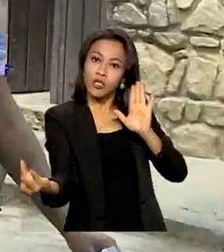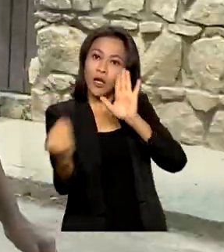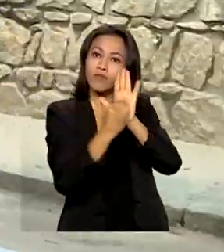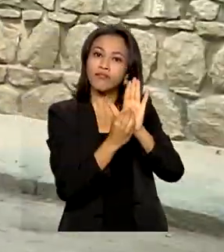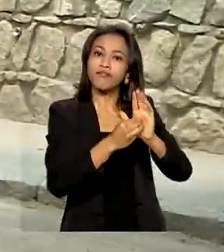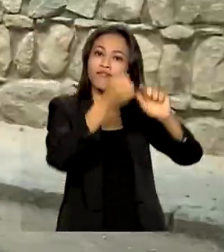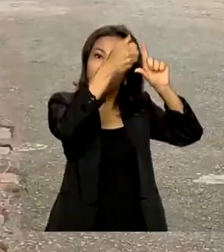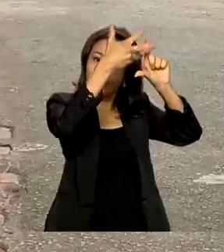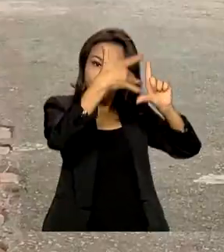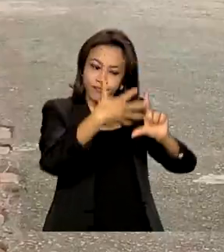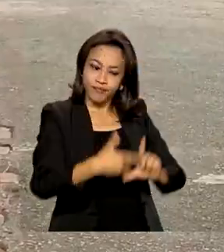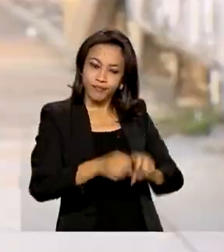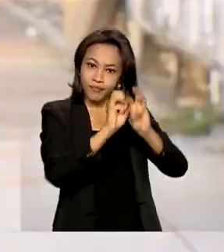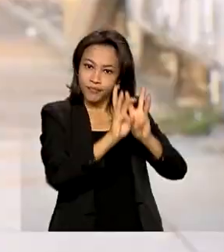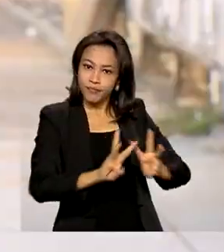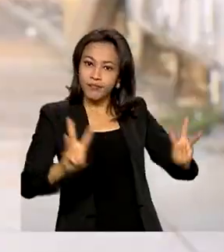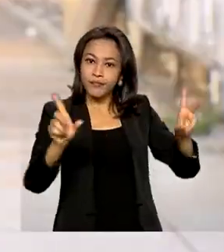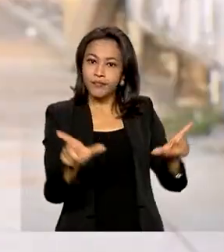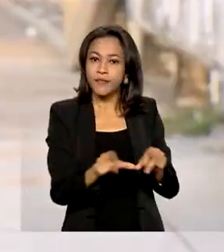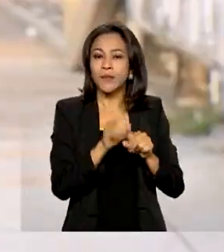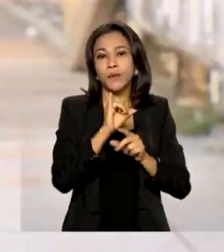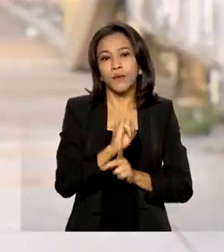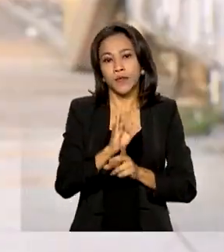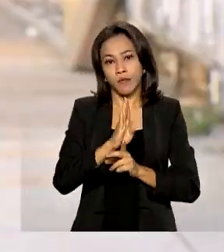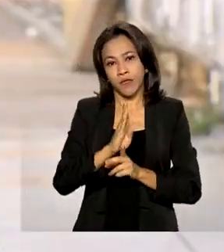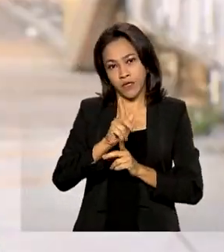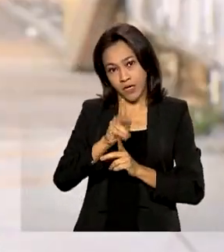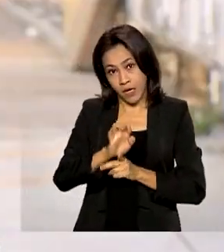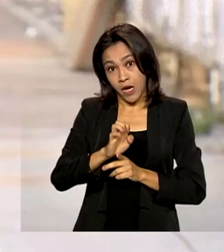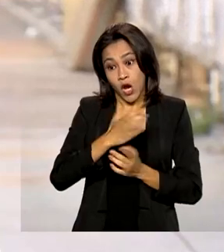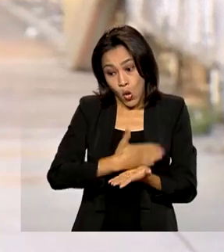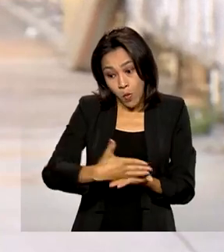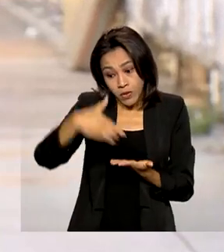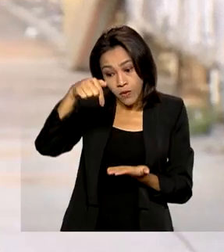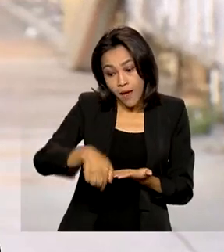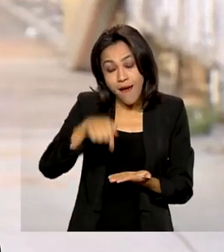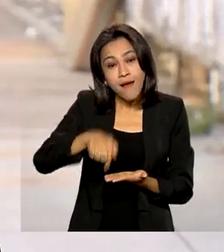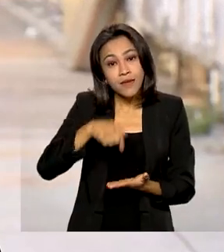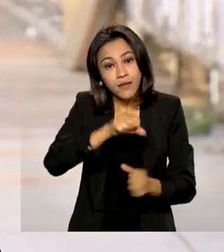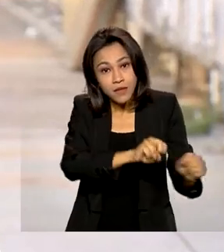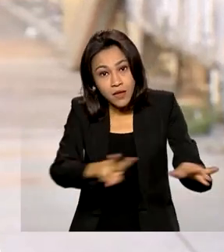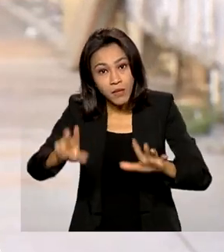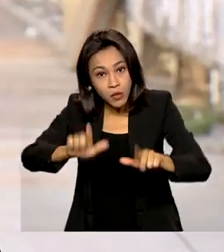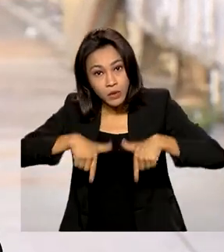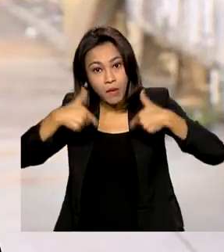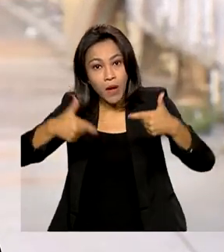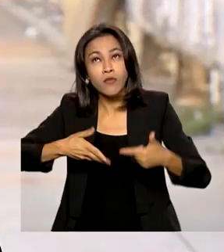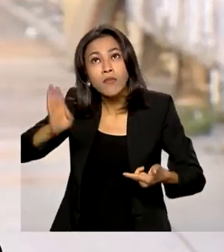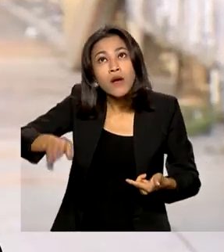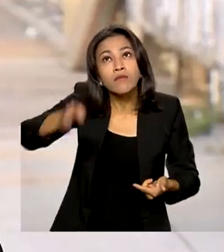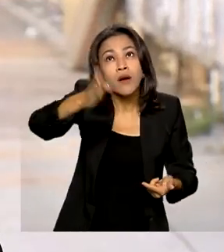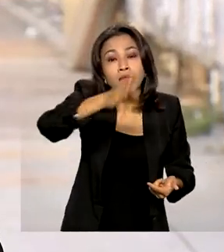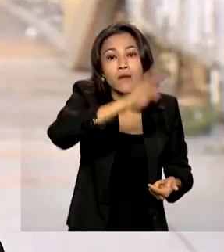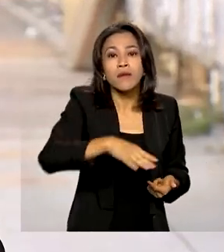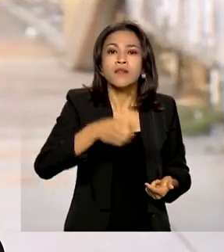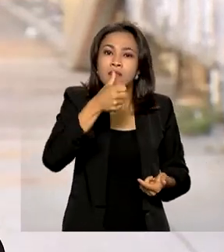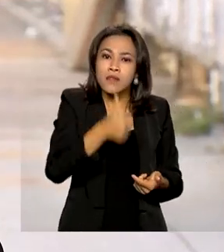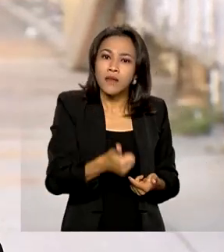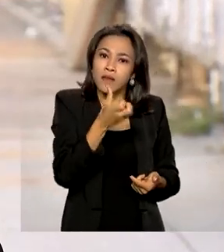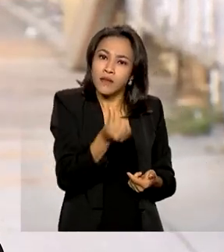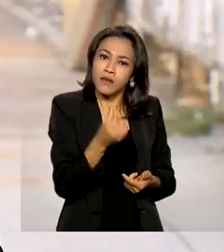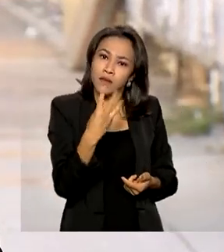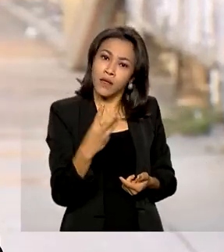IBGE. Renata, a coleta do censo começou nesta semana, serão 183 mil recenseadores para visitar 75